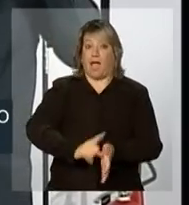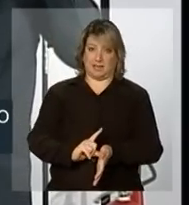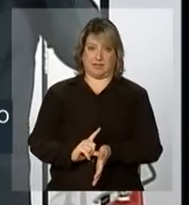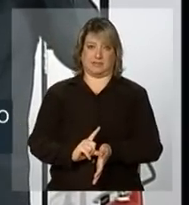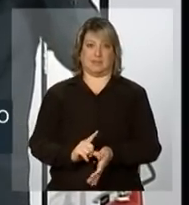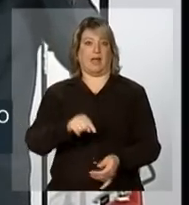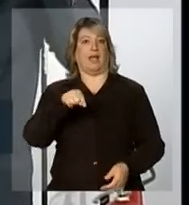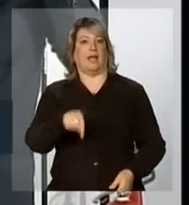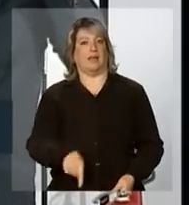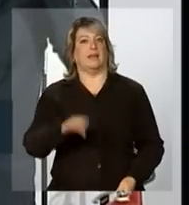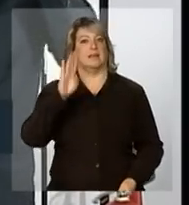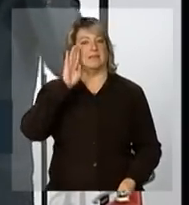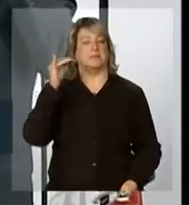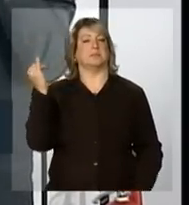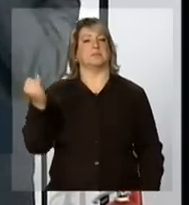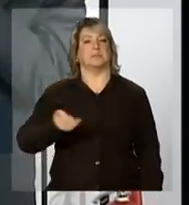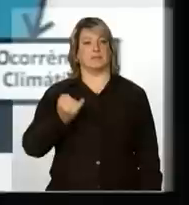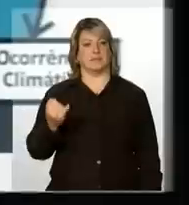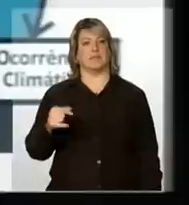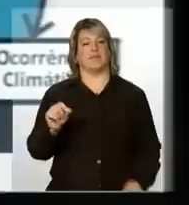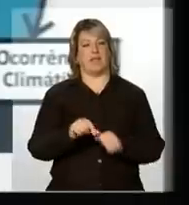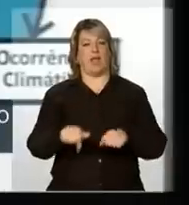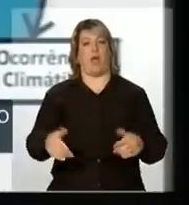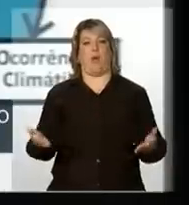norteando as ações no Brasil.